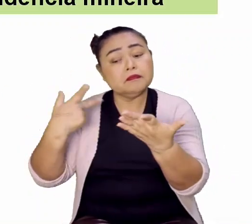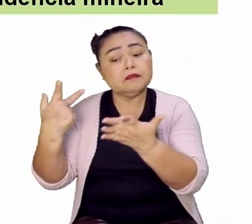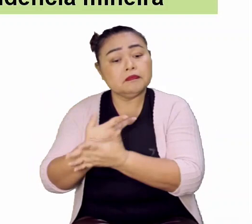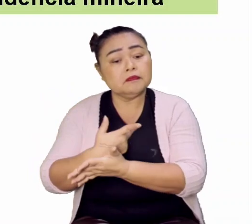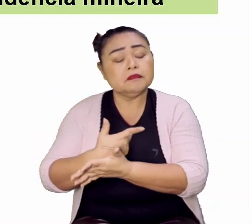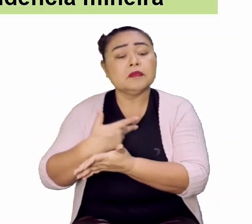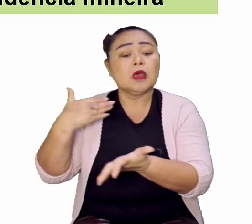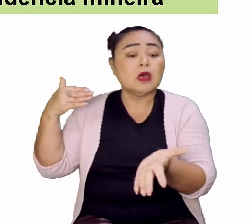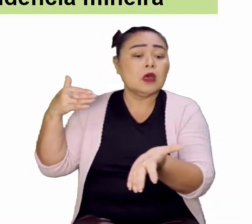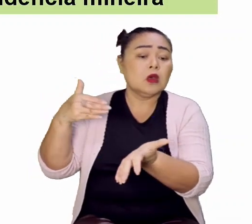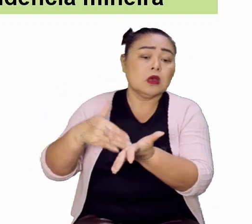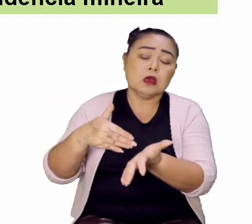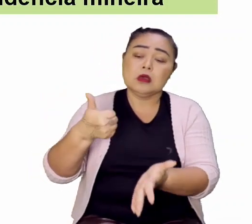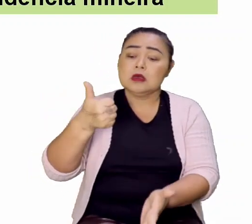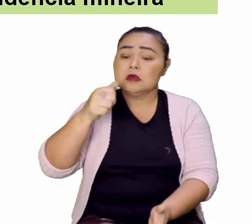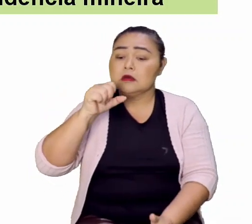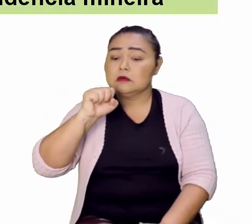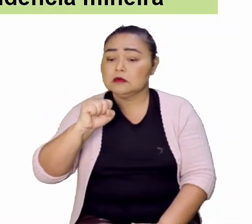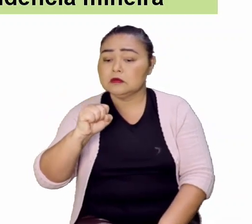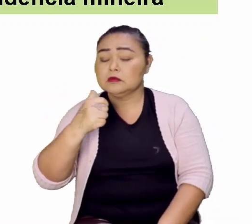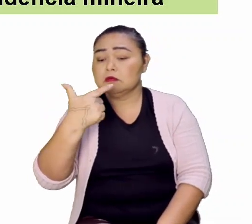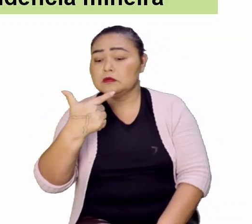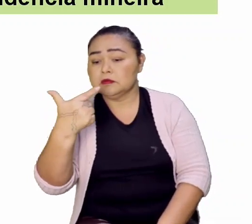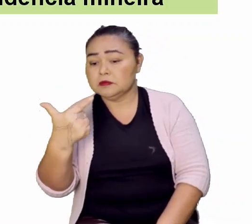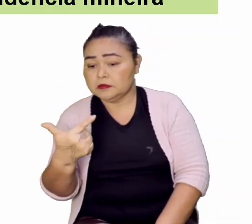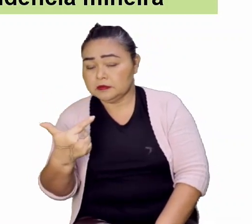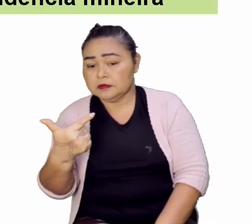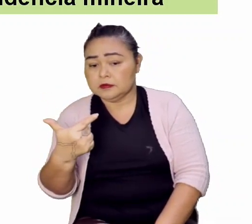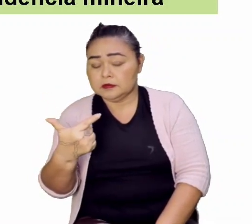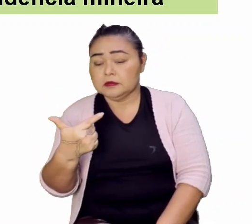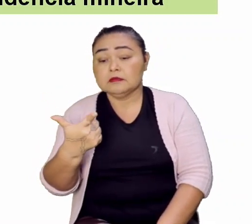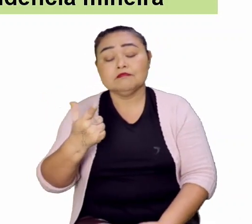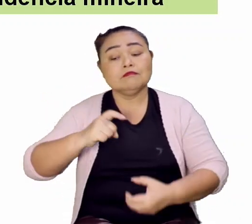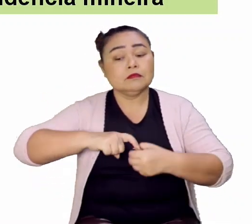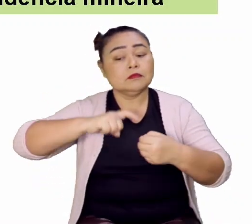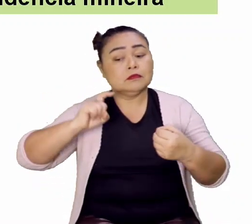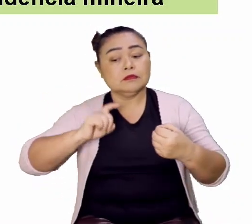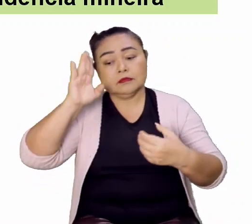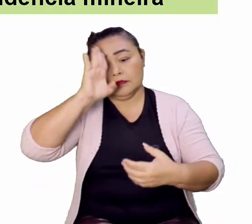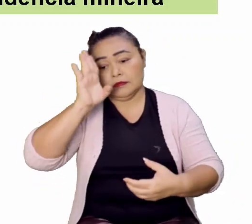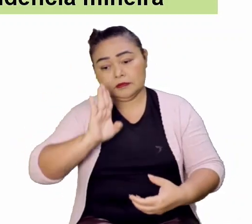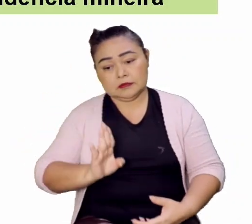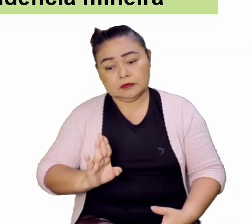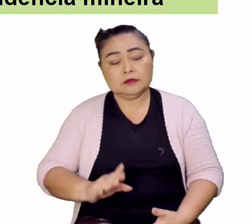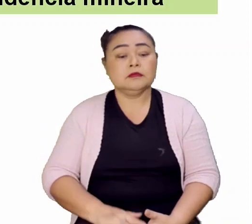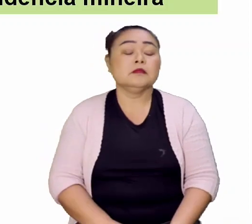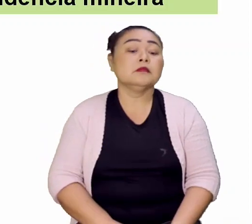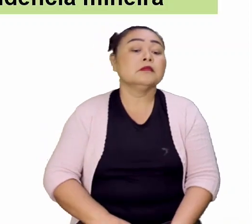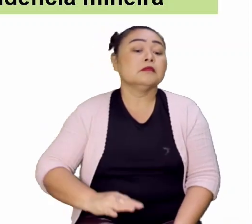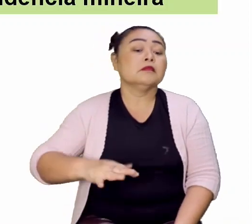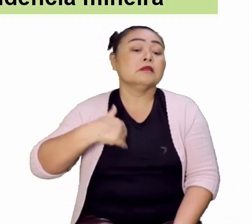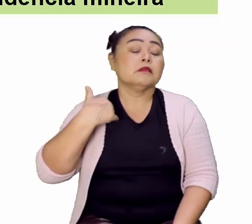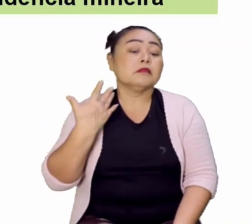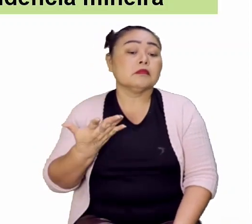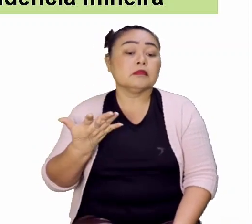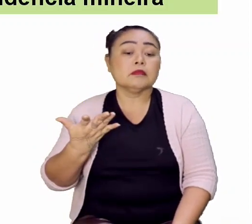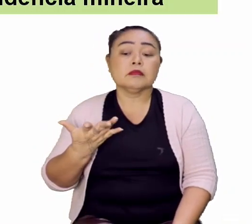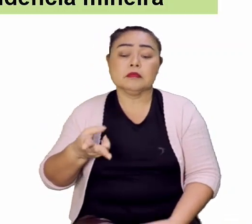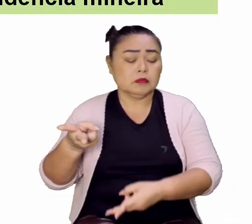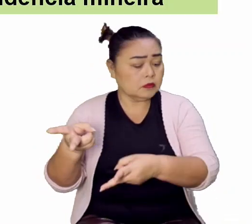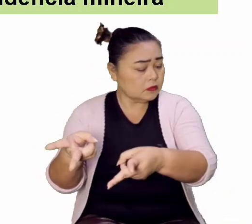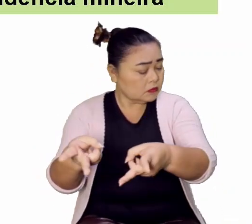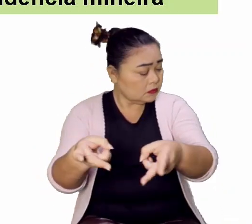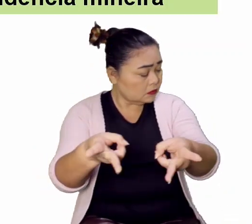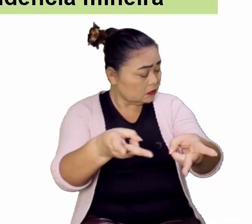vai até 1822 com a independência do Brasil. Então, com essa exploração